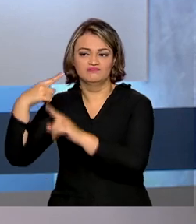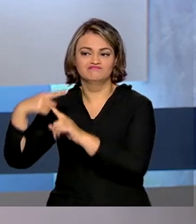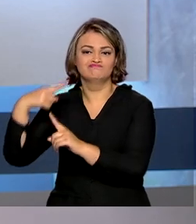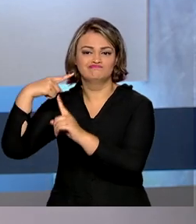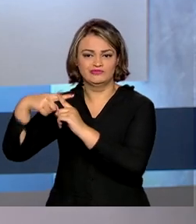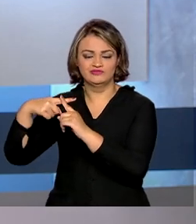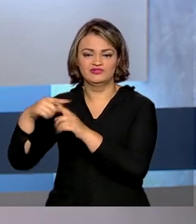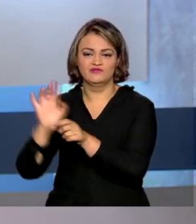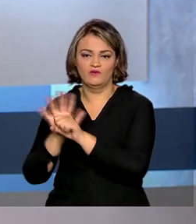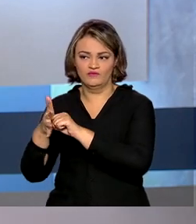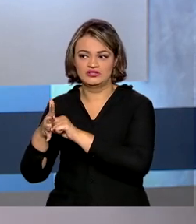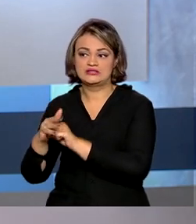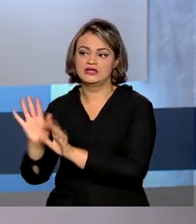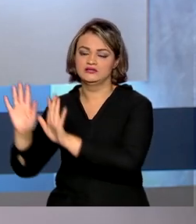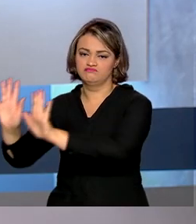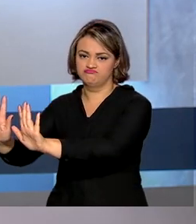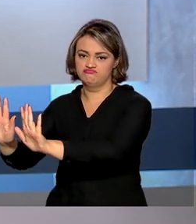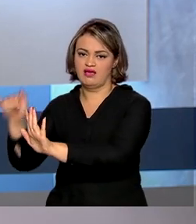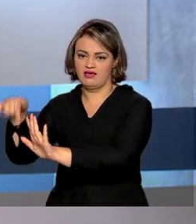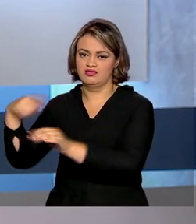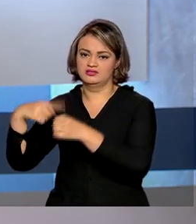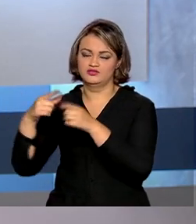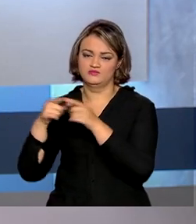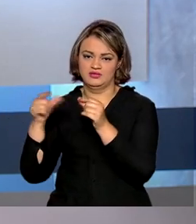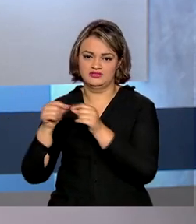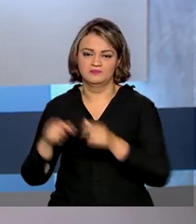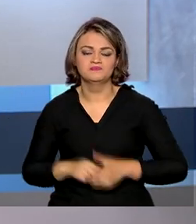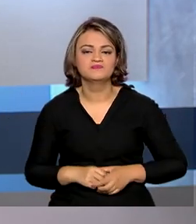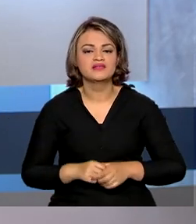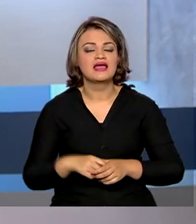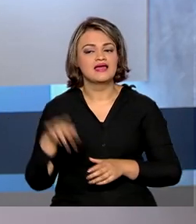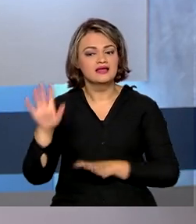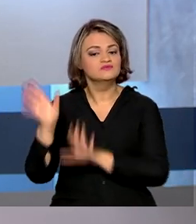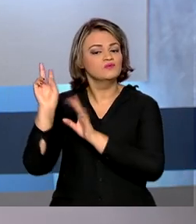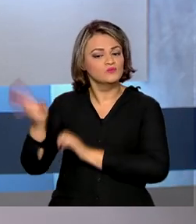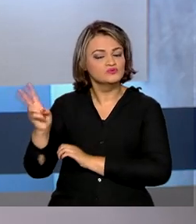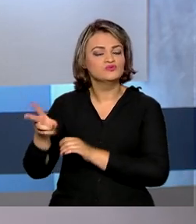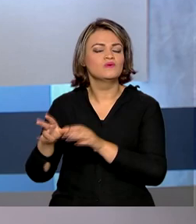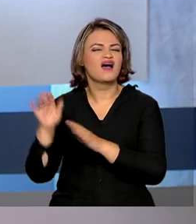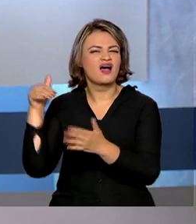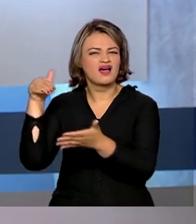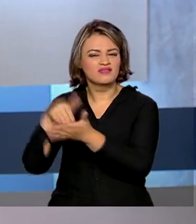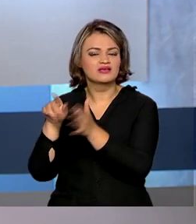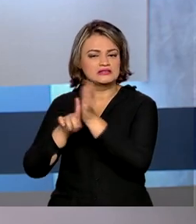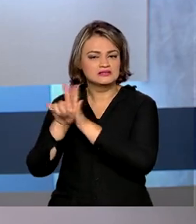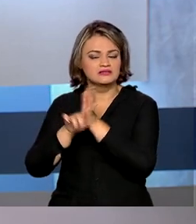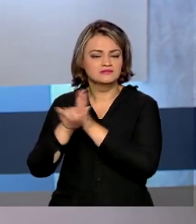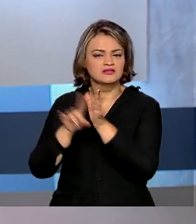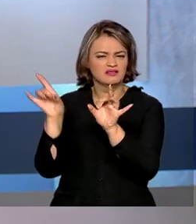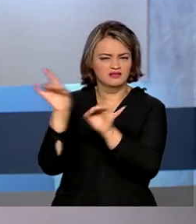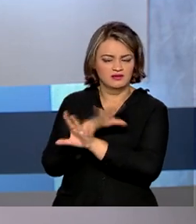estão isolados aqui em Brasília. Eles vão permanecer no país até os exames negativarem.